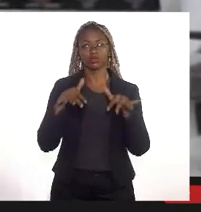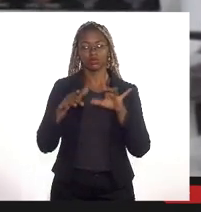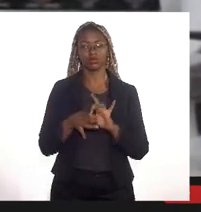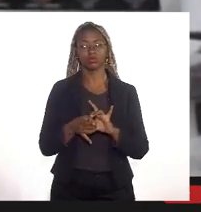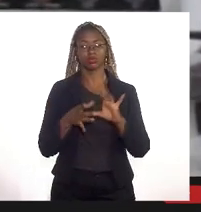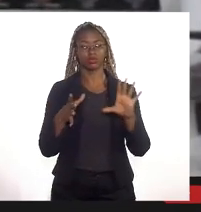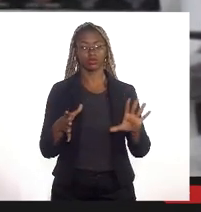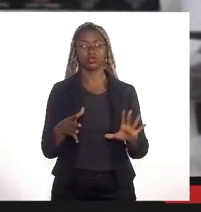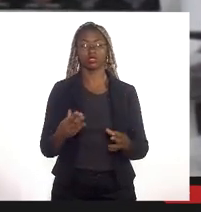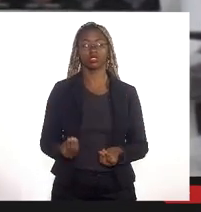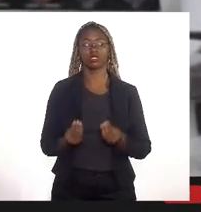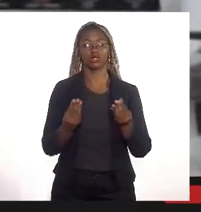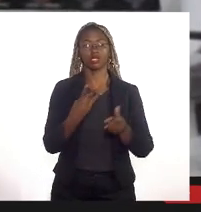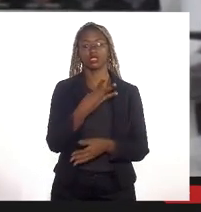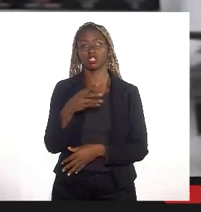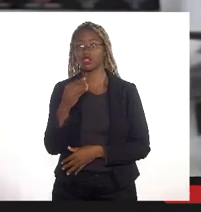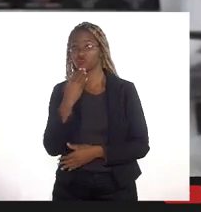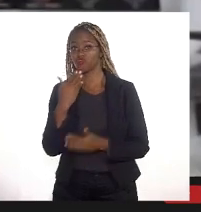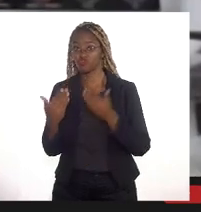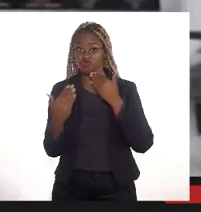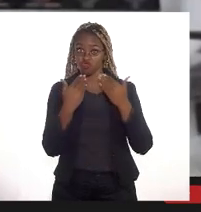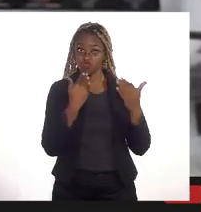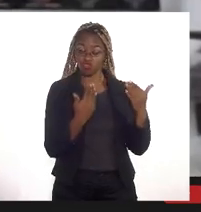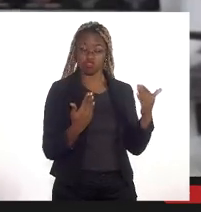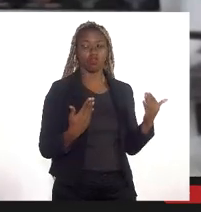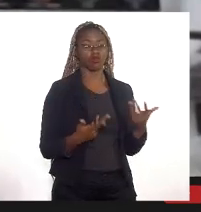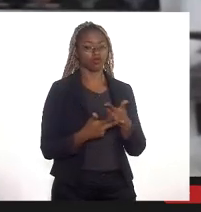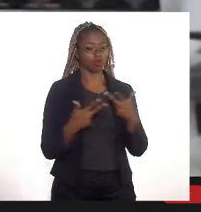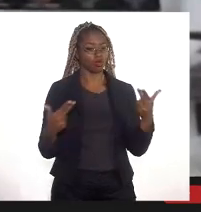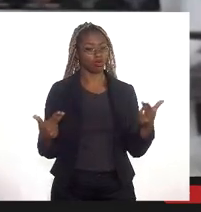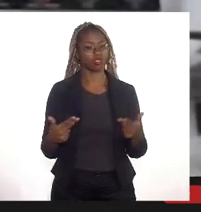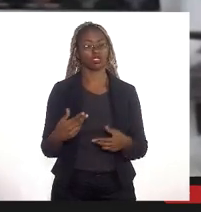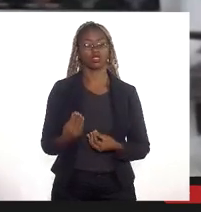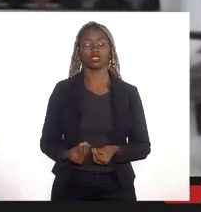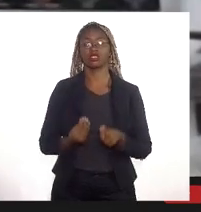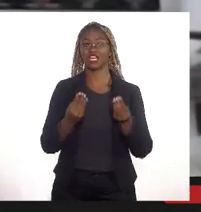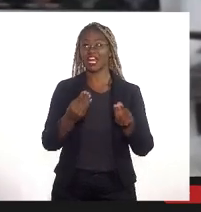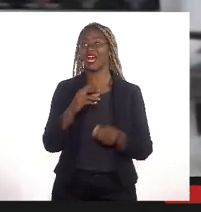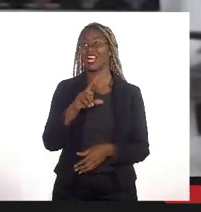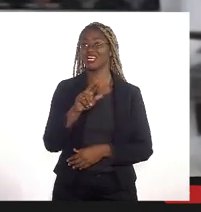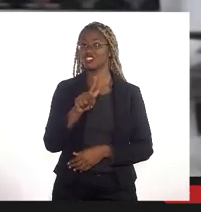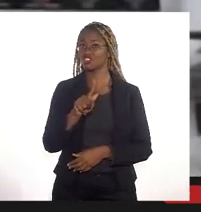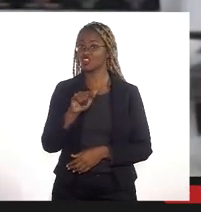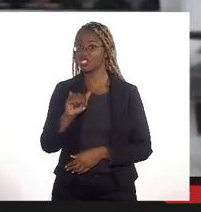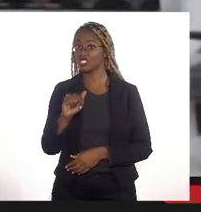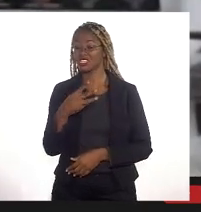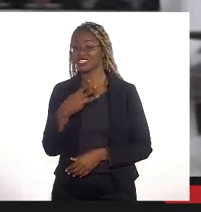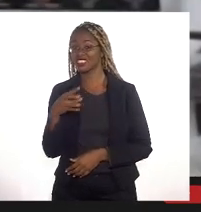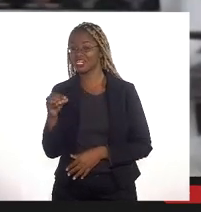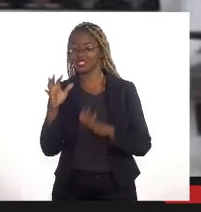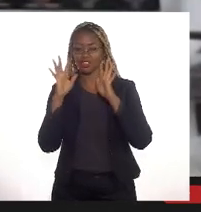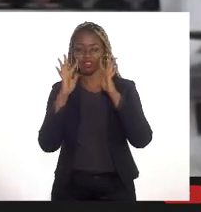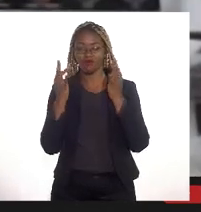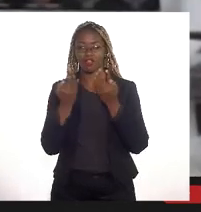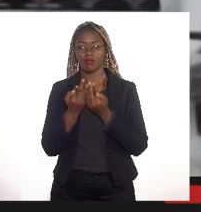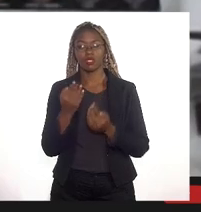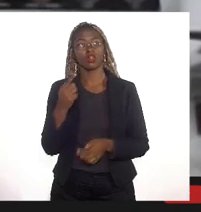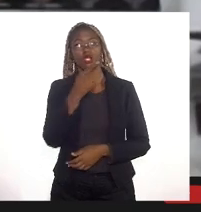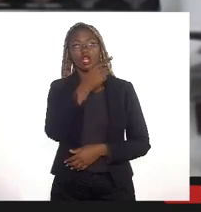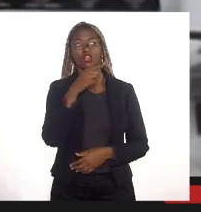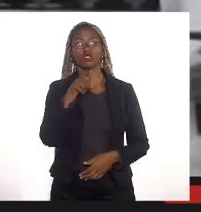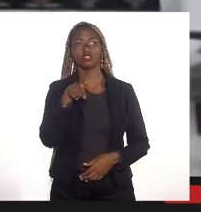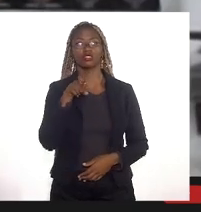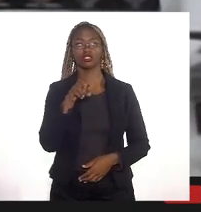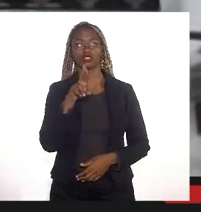300 títulos de propriedade está falando entregar o RGI para as famílias para 300 famílias no quarto distrito aqui em Xerém